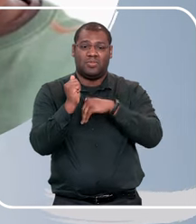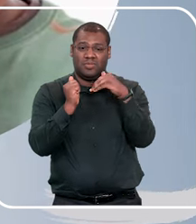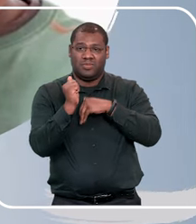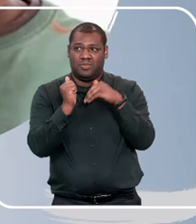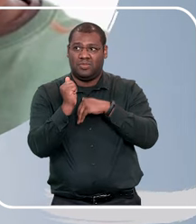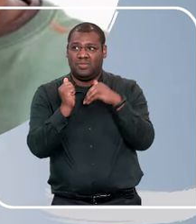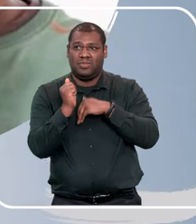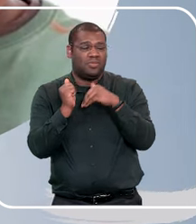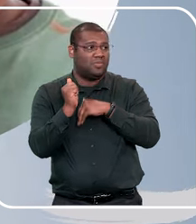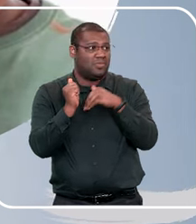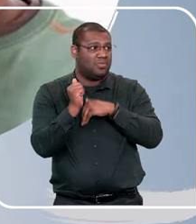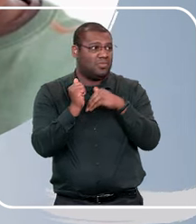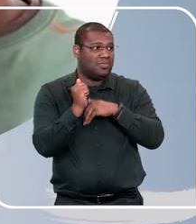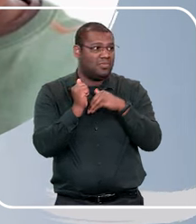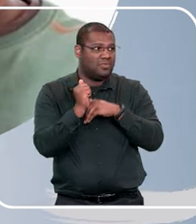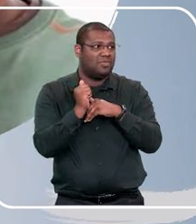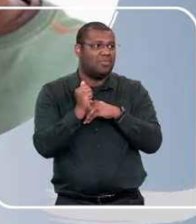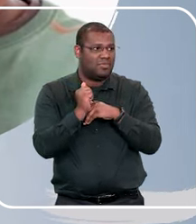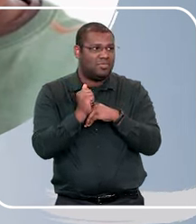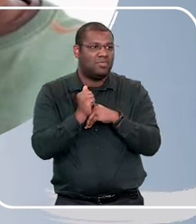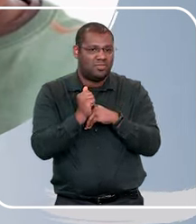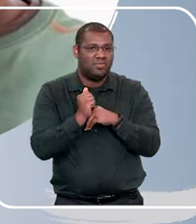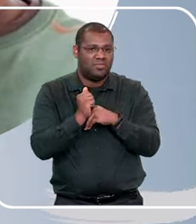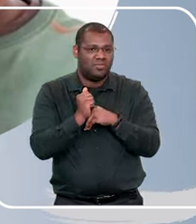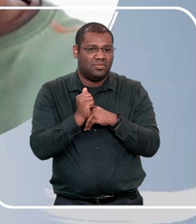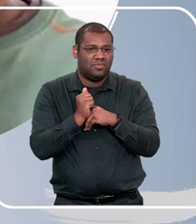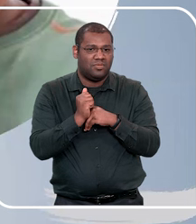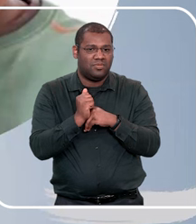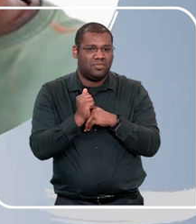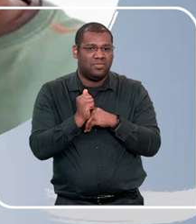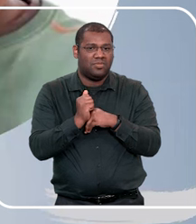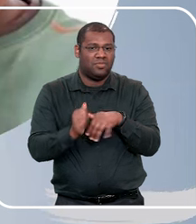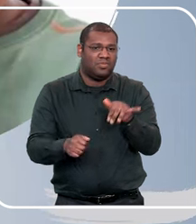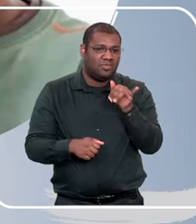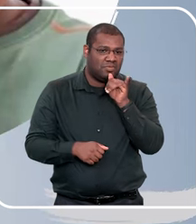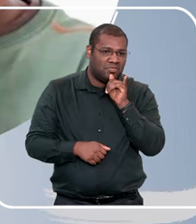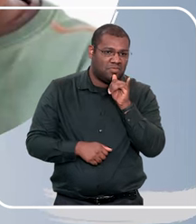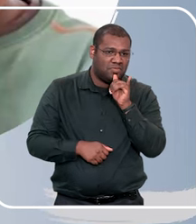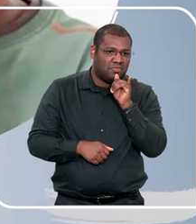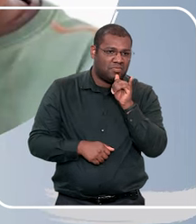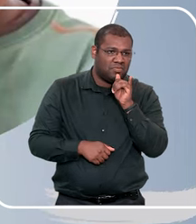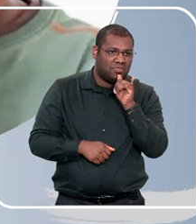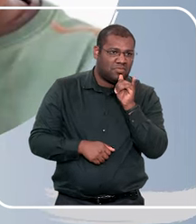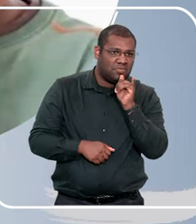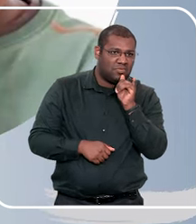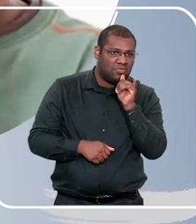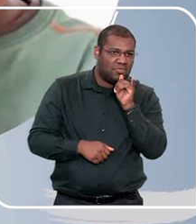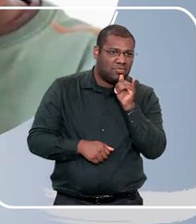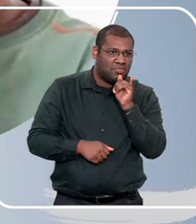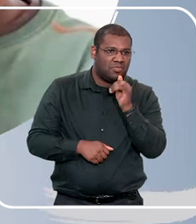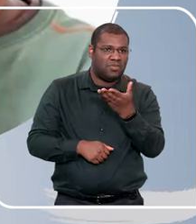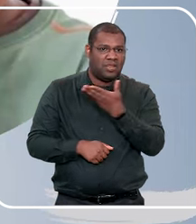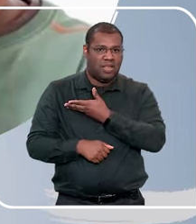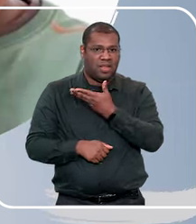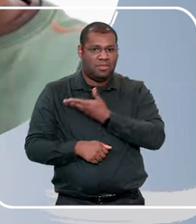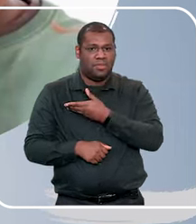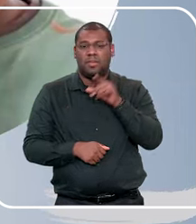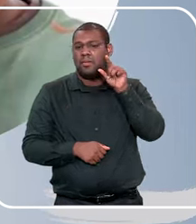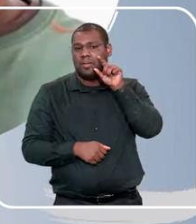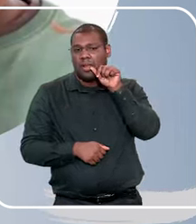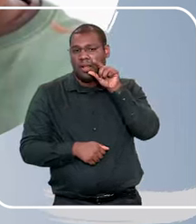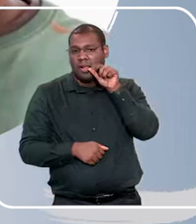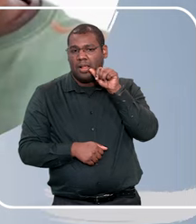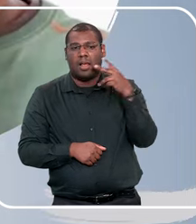segredo, ela já vai imaginar, e isso vai de um coleguinha que tomou seu lápis de cor